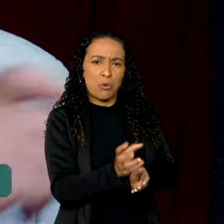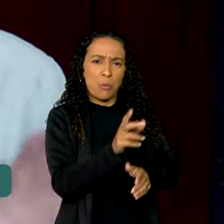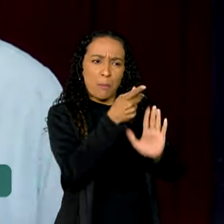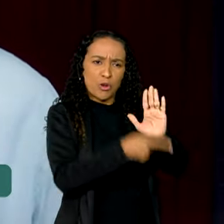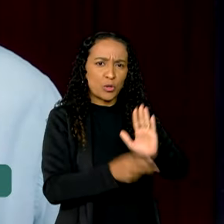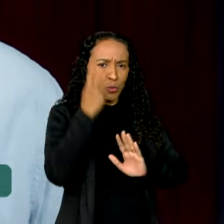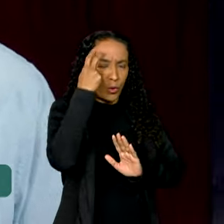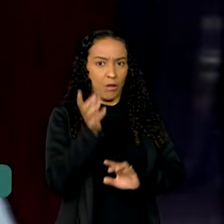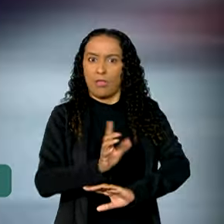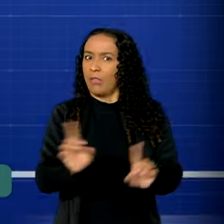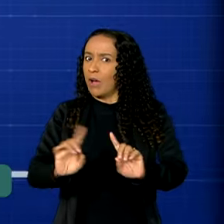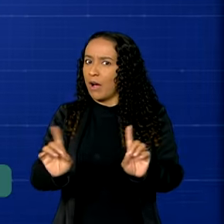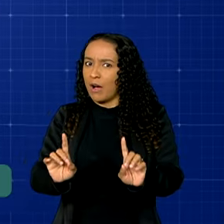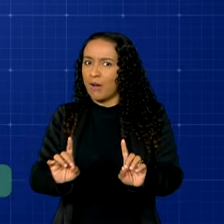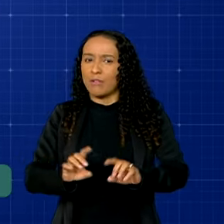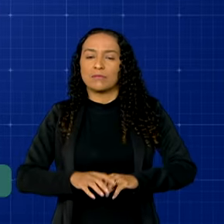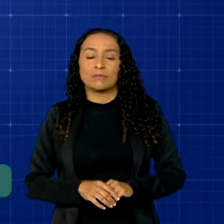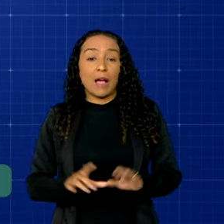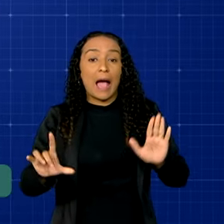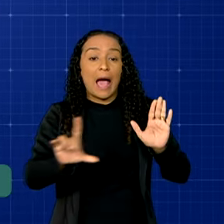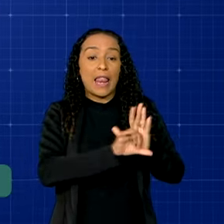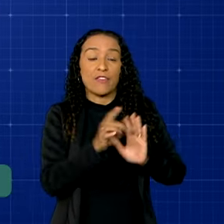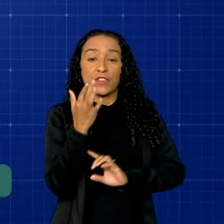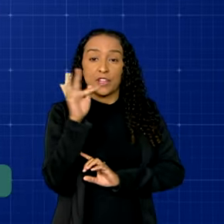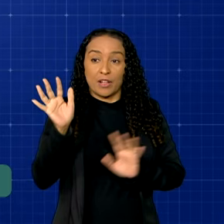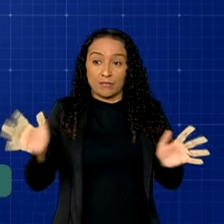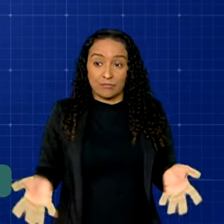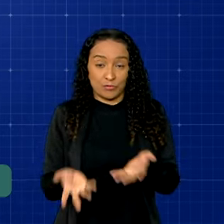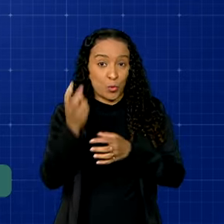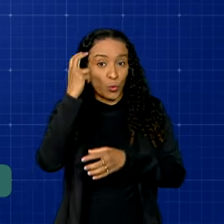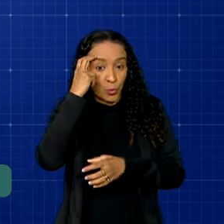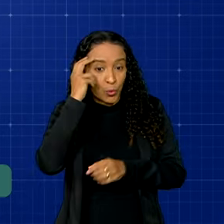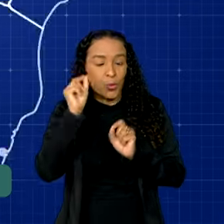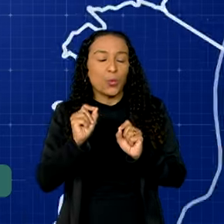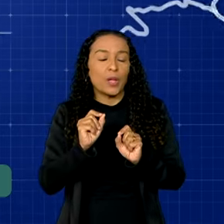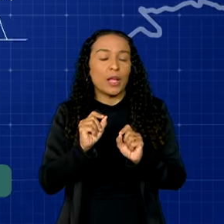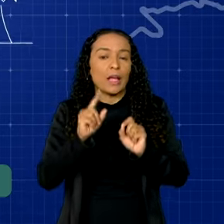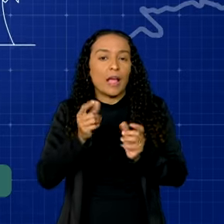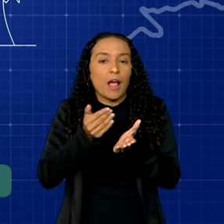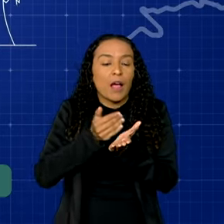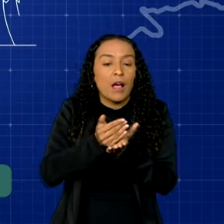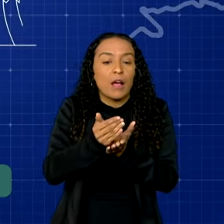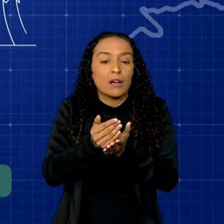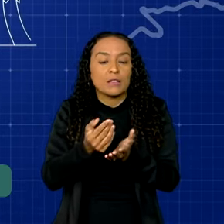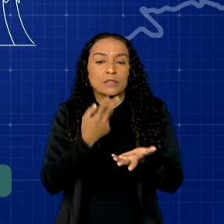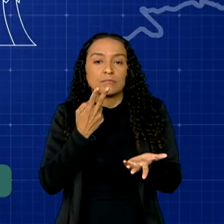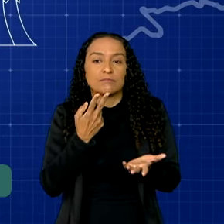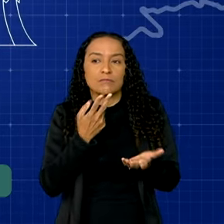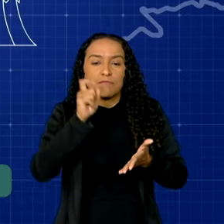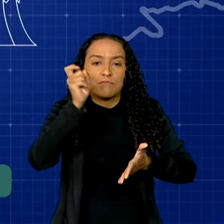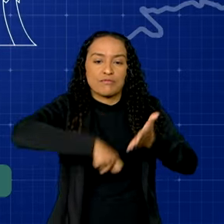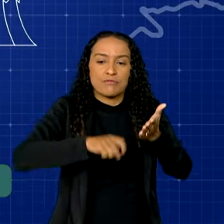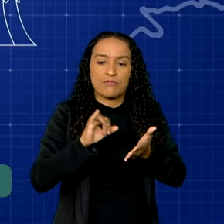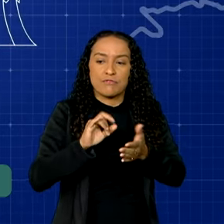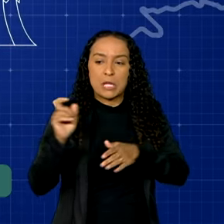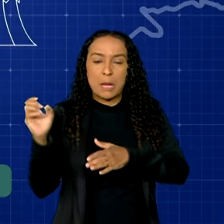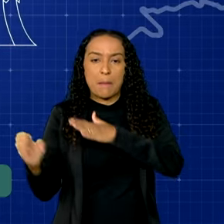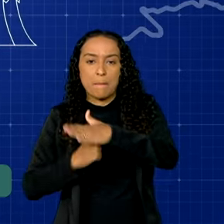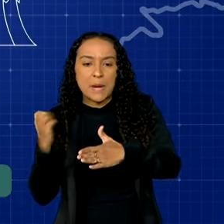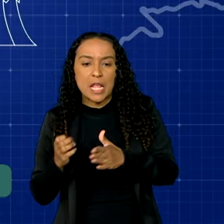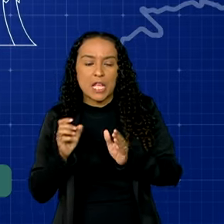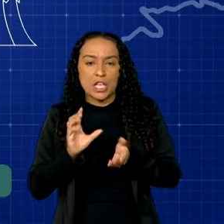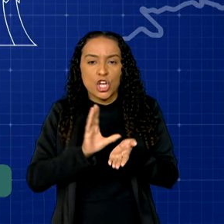Não, nada disso. A Lei Federal de Incentivo à Cultura funciona a partir de renúncia fiscal de empresas que